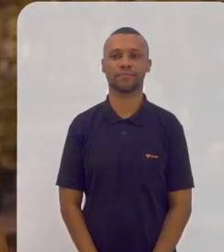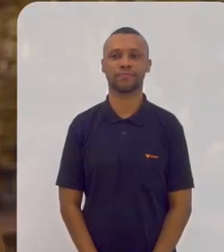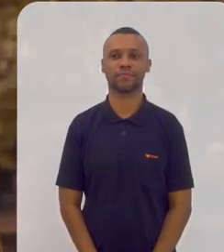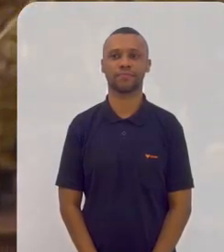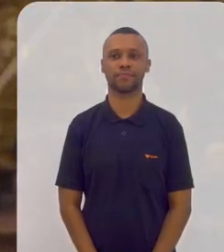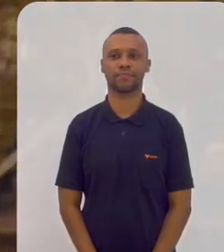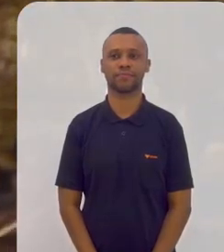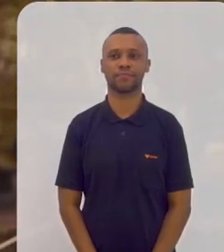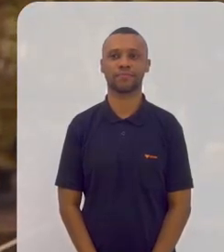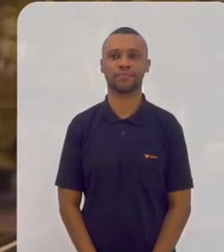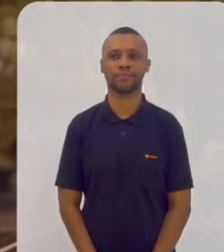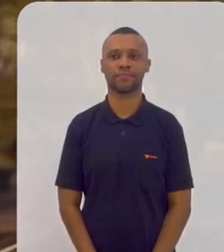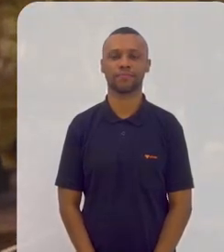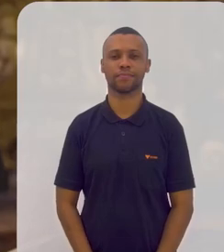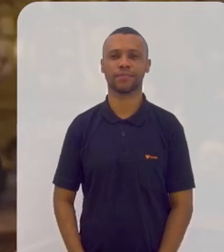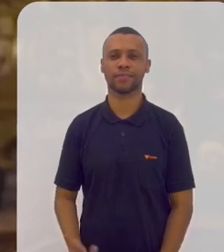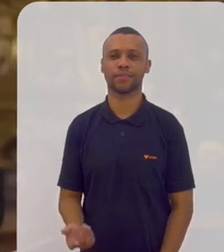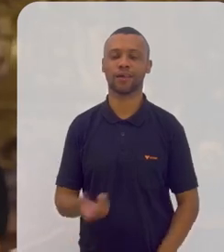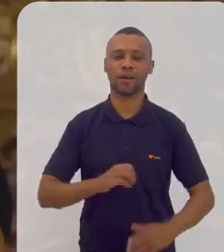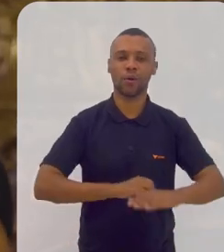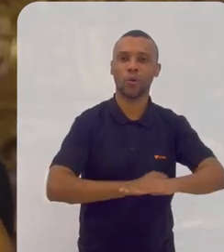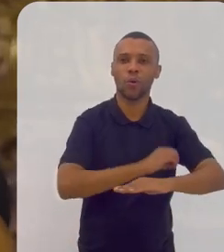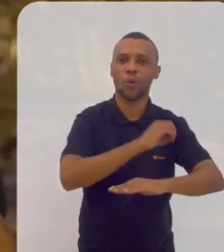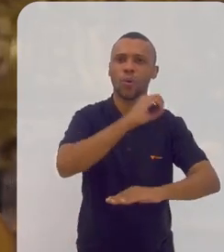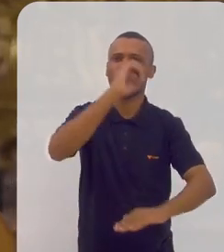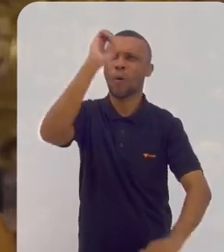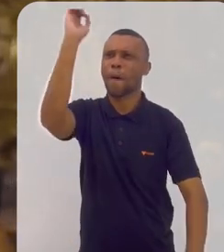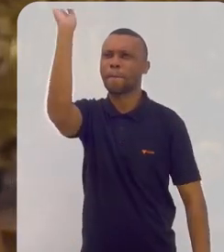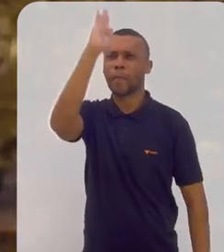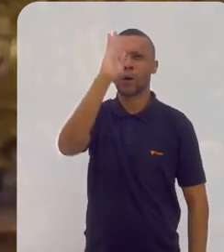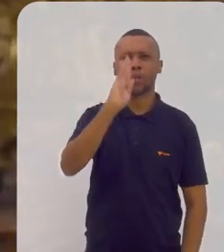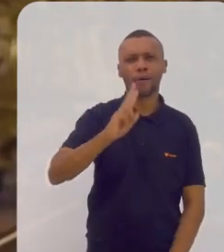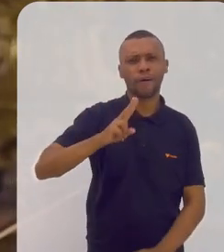já podeis da pátria